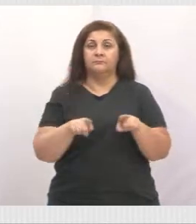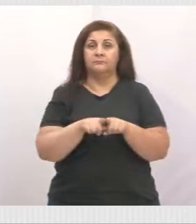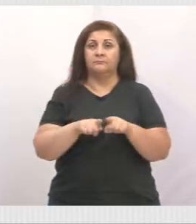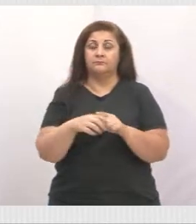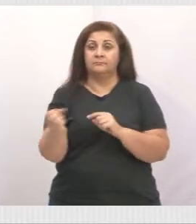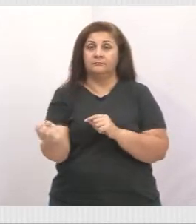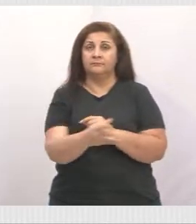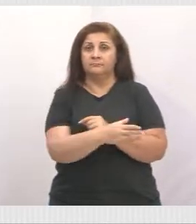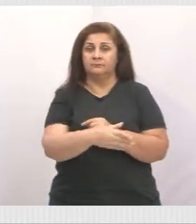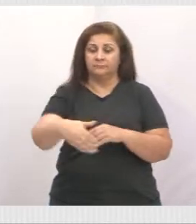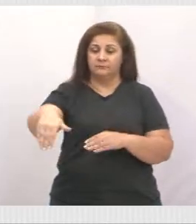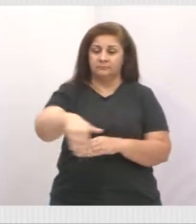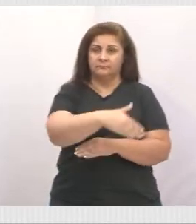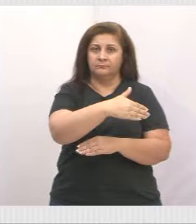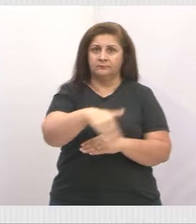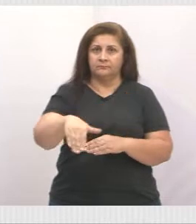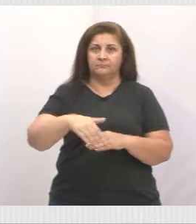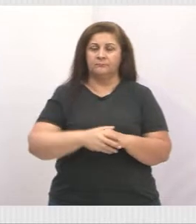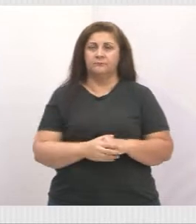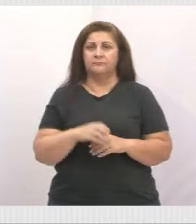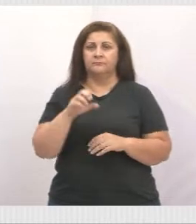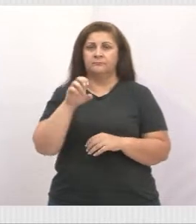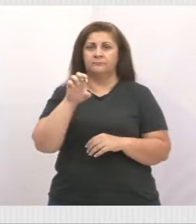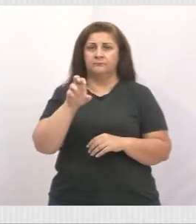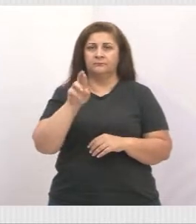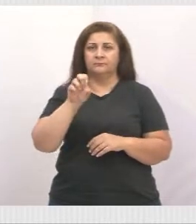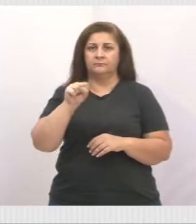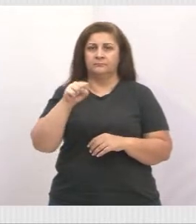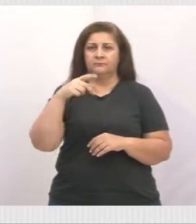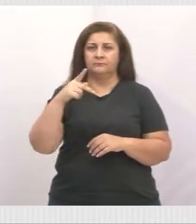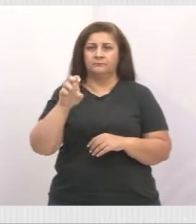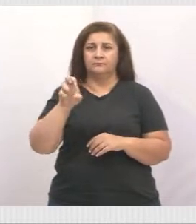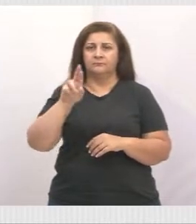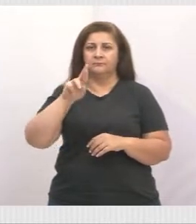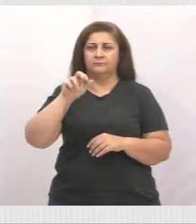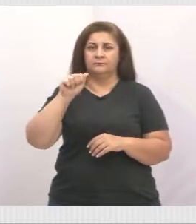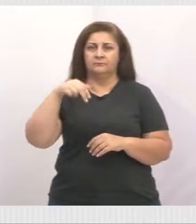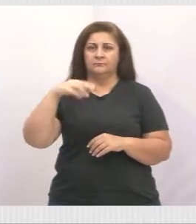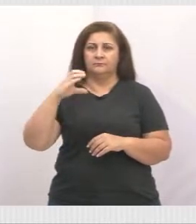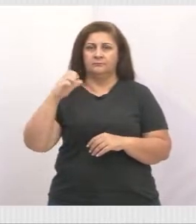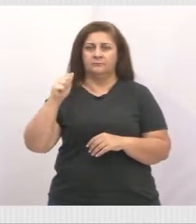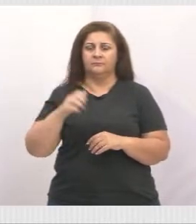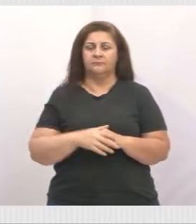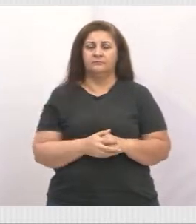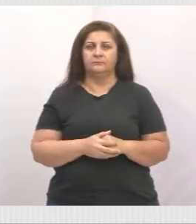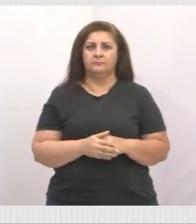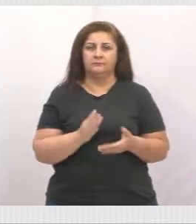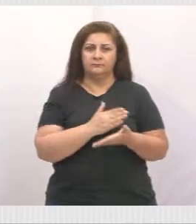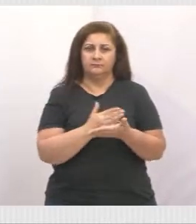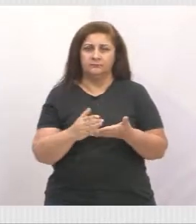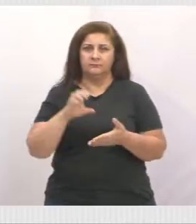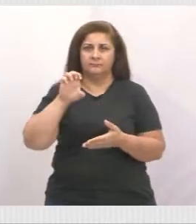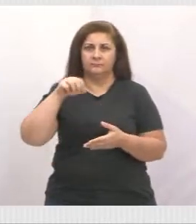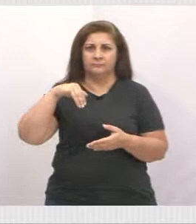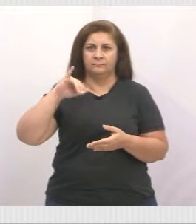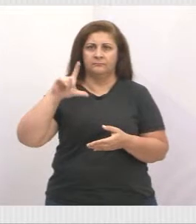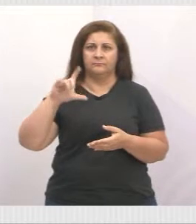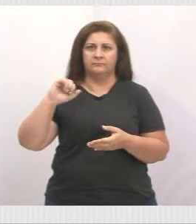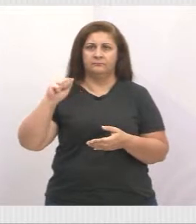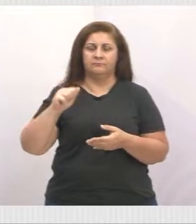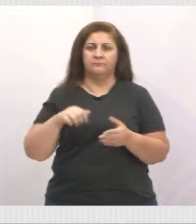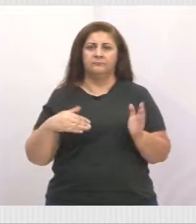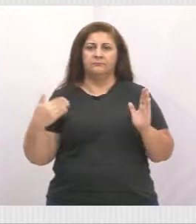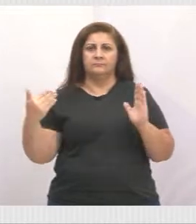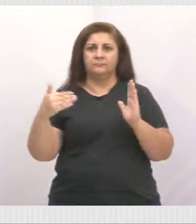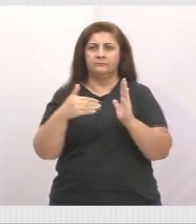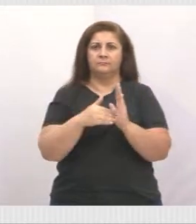do Esperança, que sai aqui do Jardim Emílio, que vai sair no Esperança,